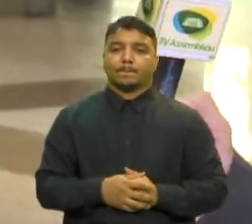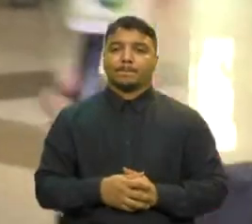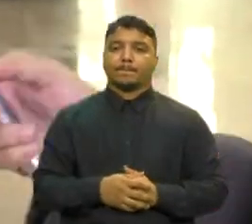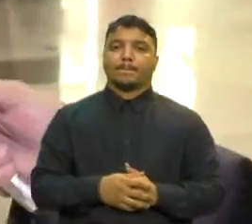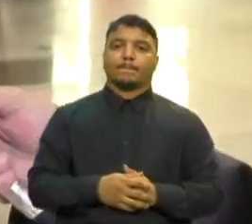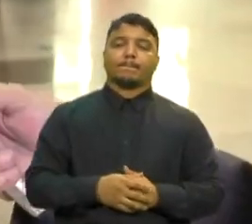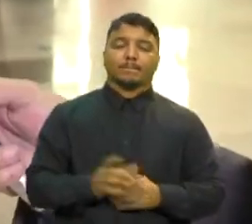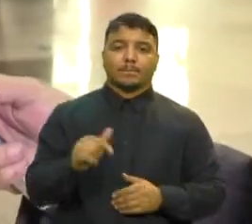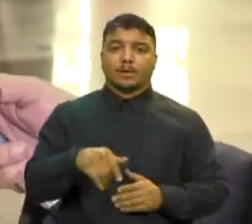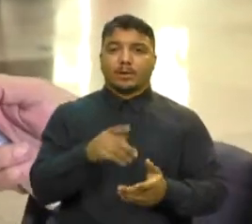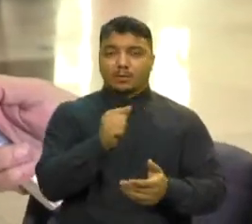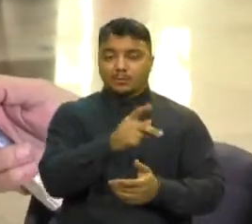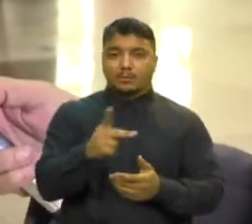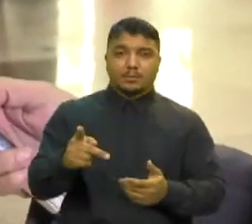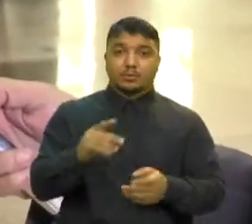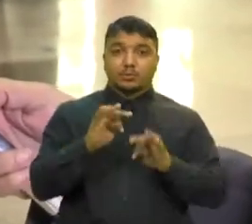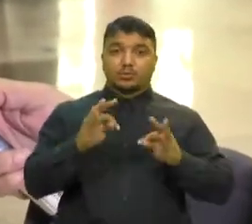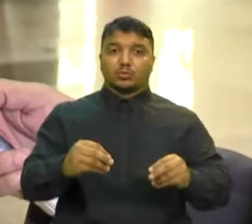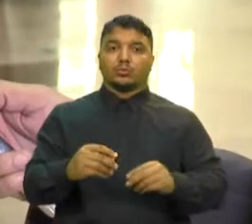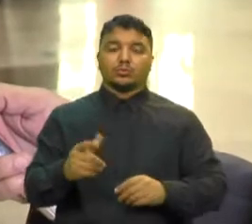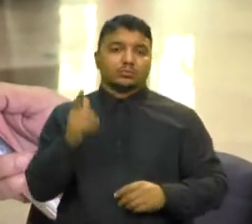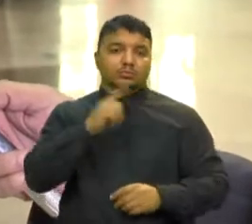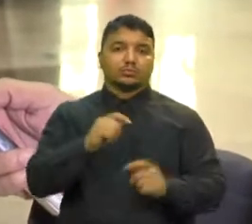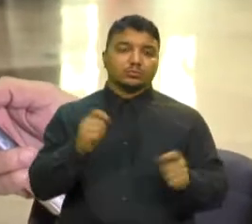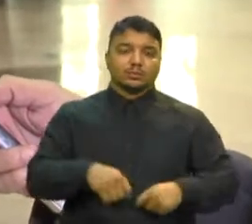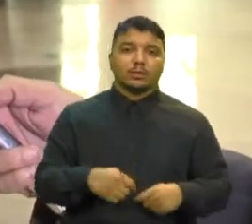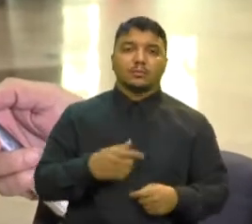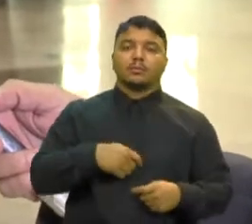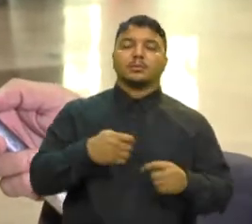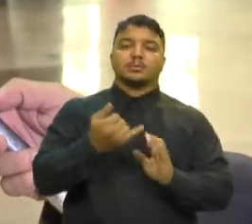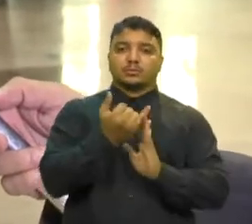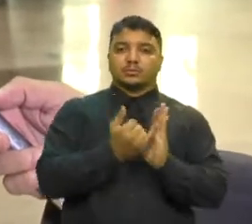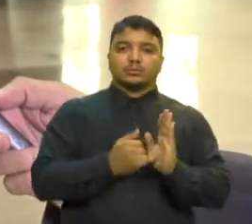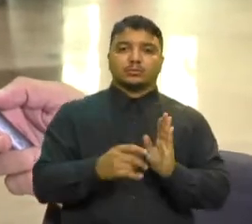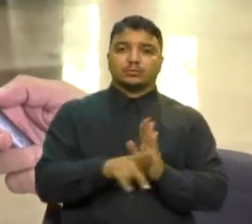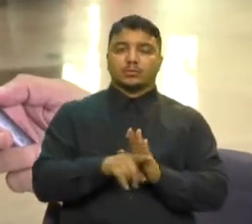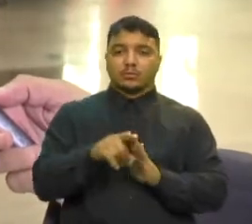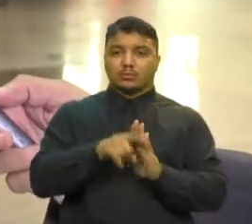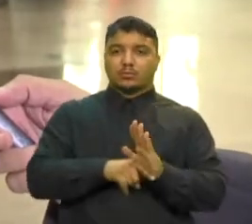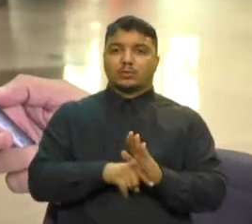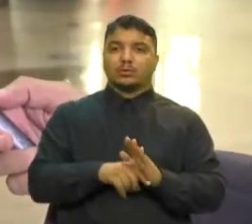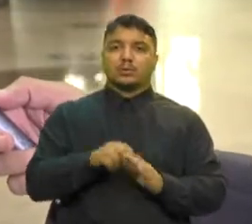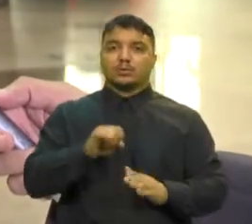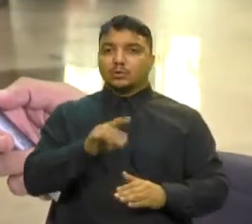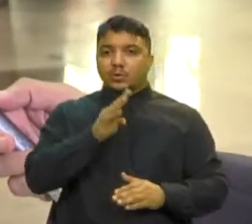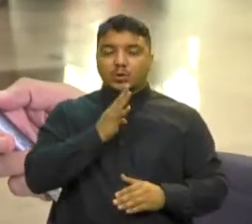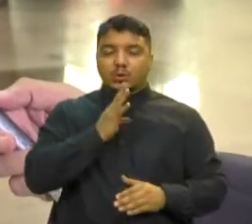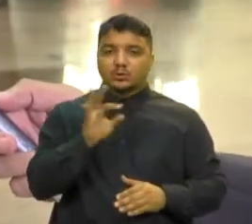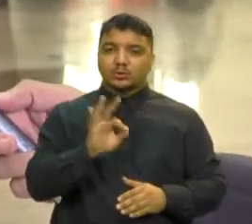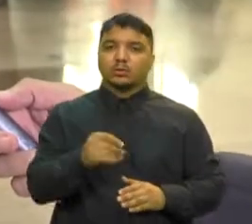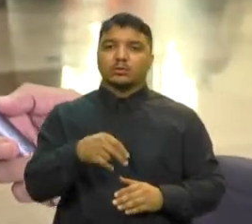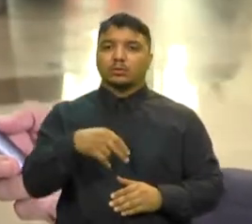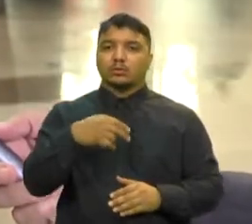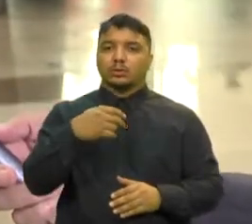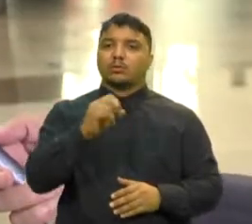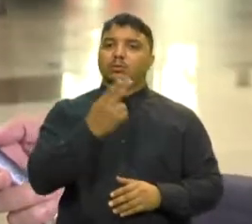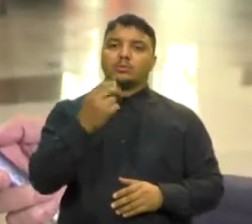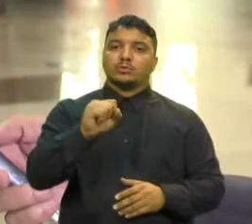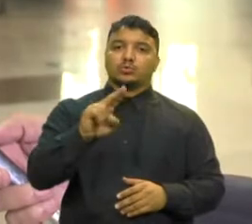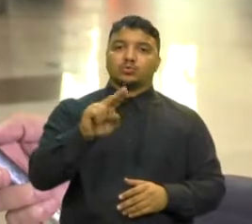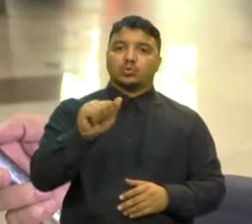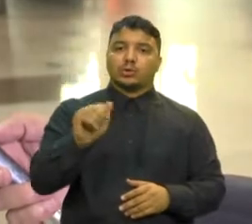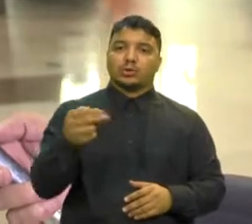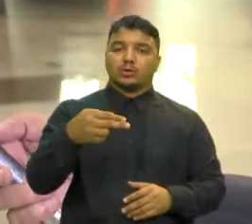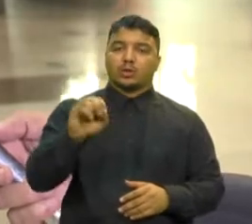aplicativo, então? Sim, tudo pelo aplicativo Você tem que estar cadastrado no programa Para quem não conhece o Sua Nota Tem Valor Ele é o